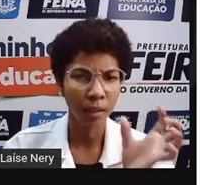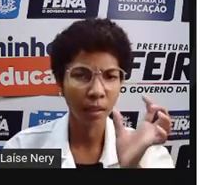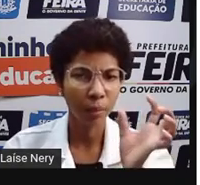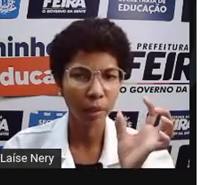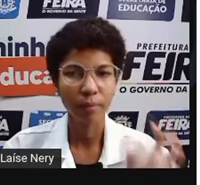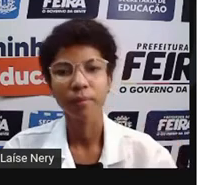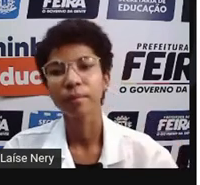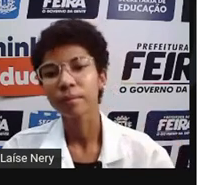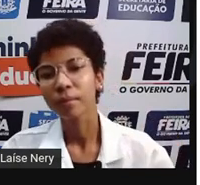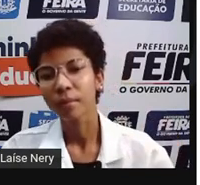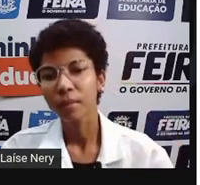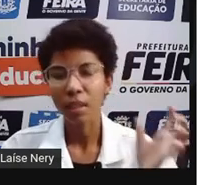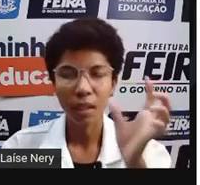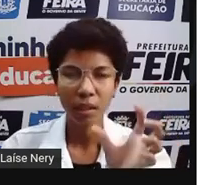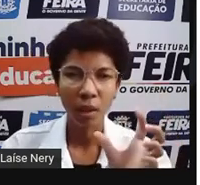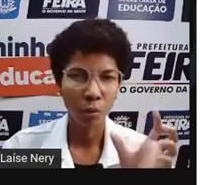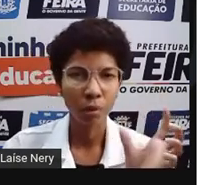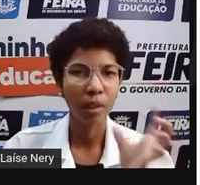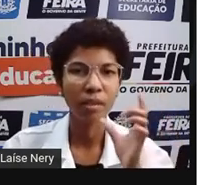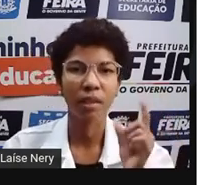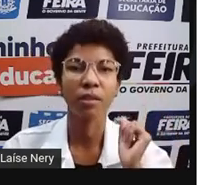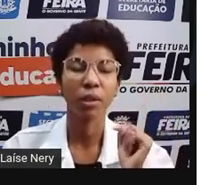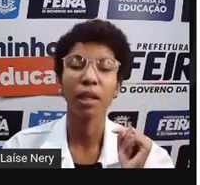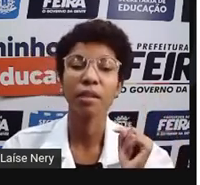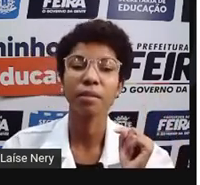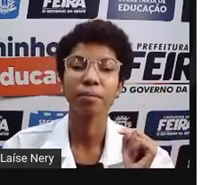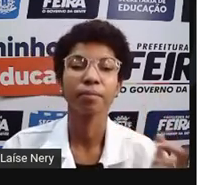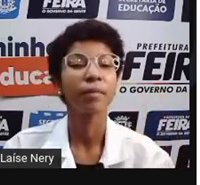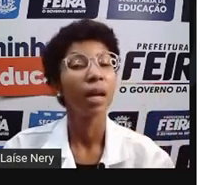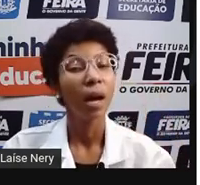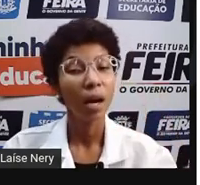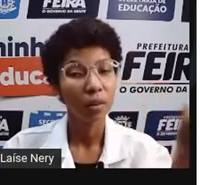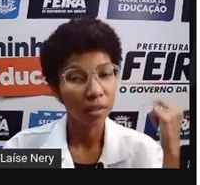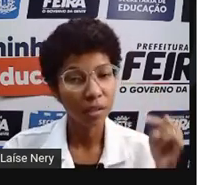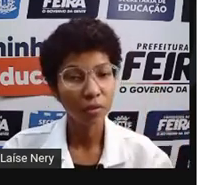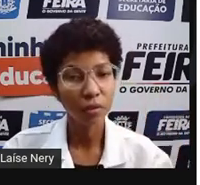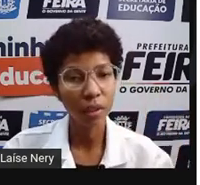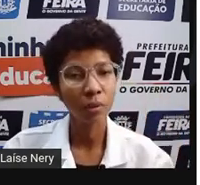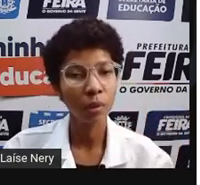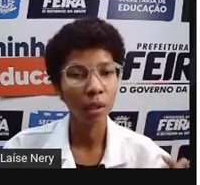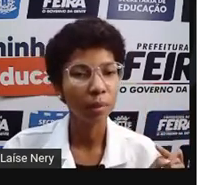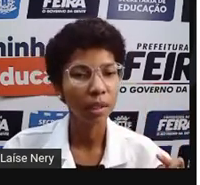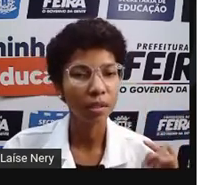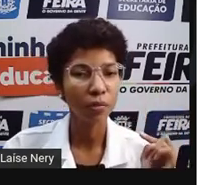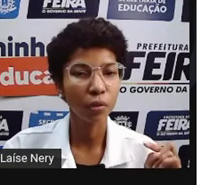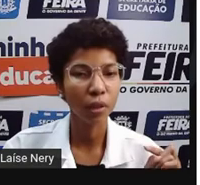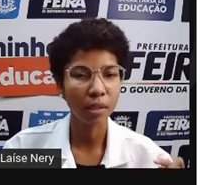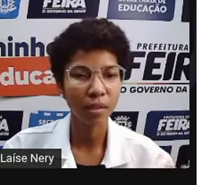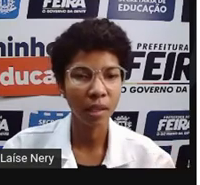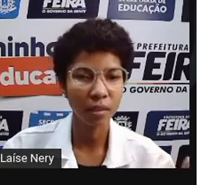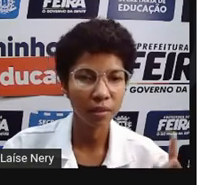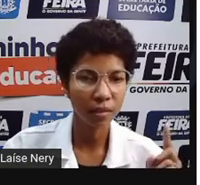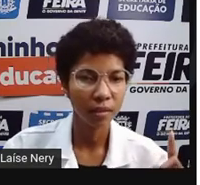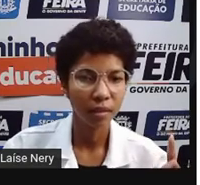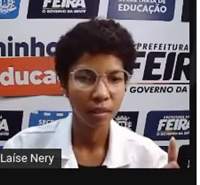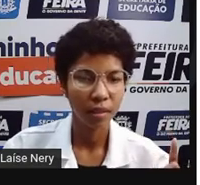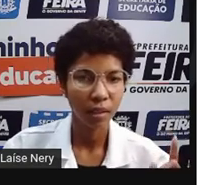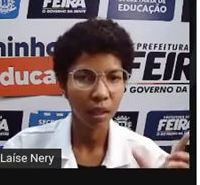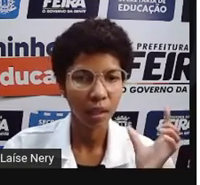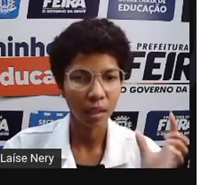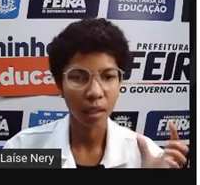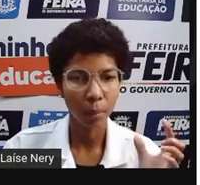amarelinha lembra? Será que tem alguma dessa aí na sua casa? Agora, se eu tenho lâmpadas fluorescentes